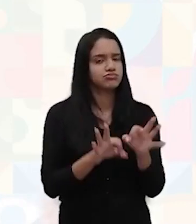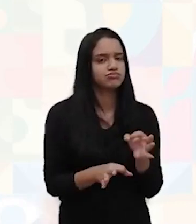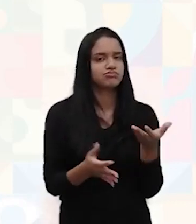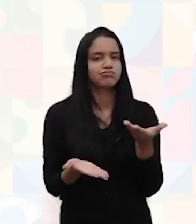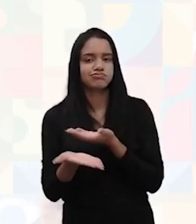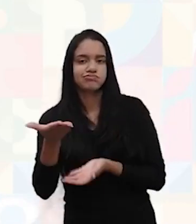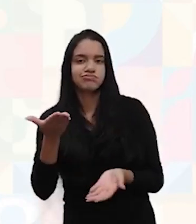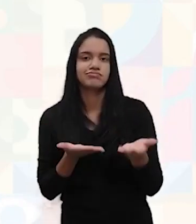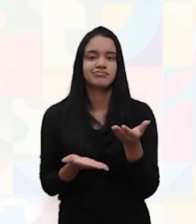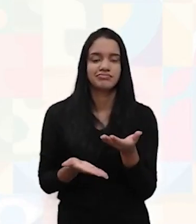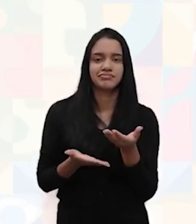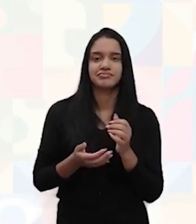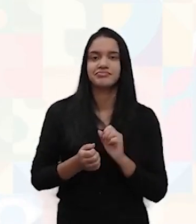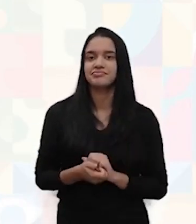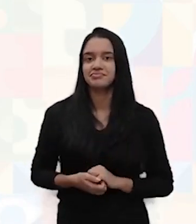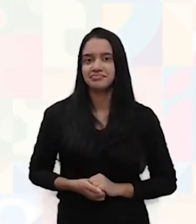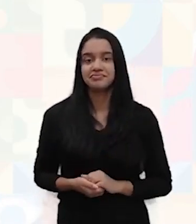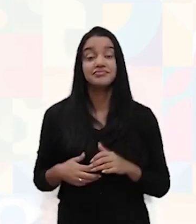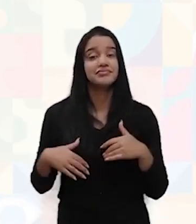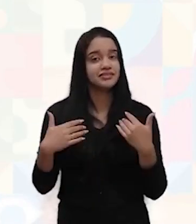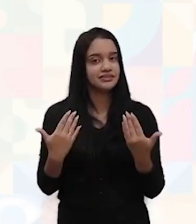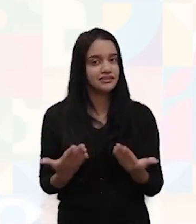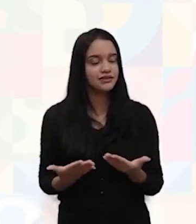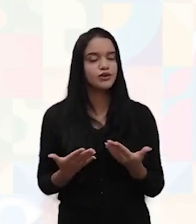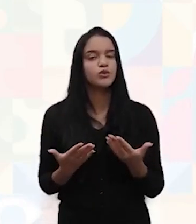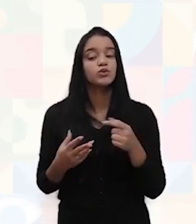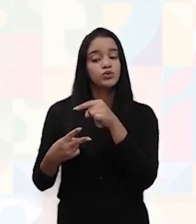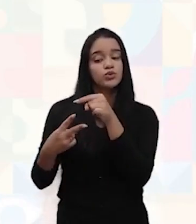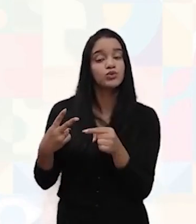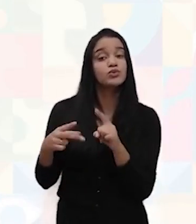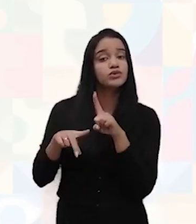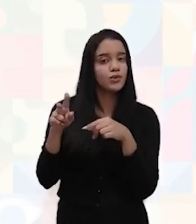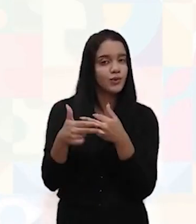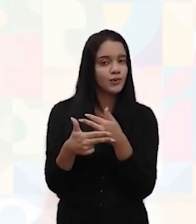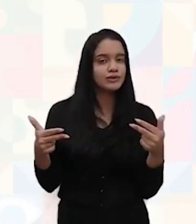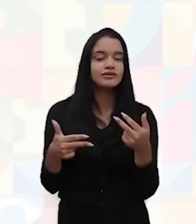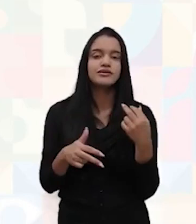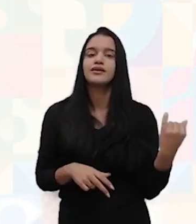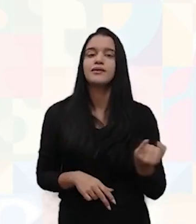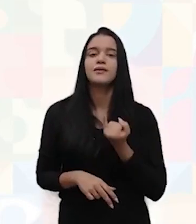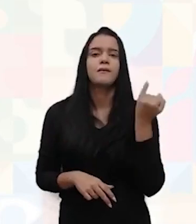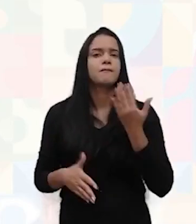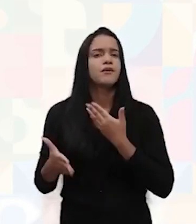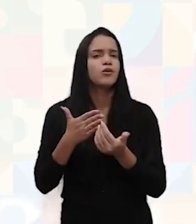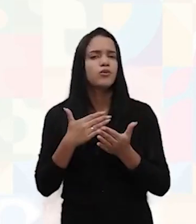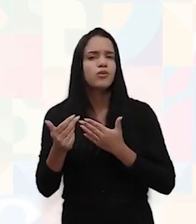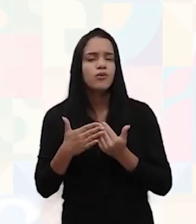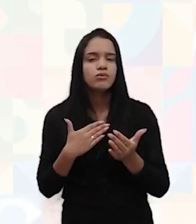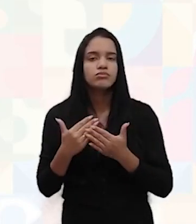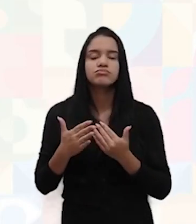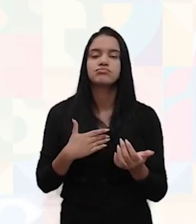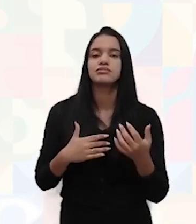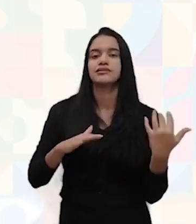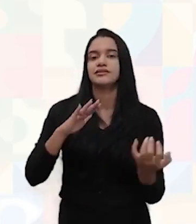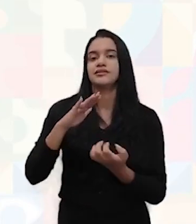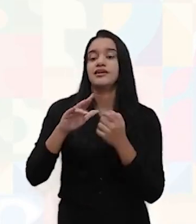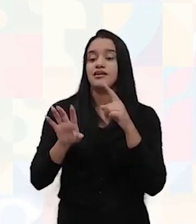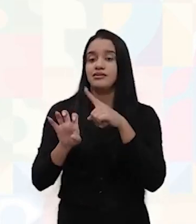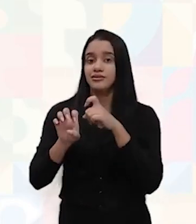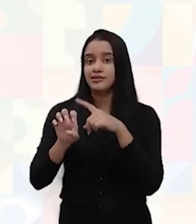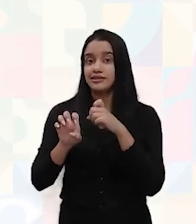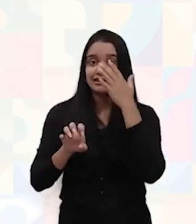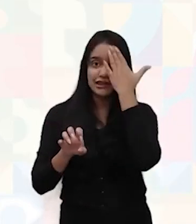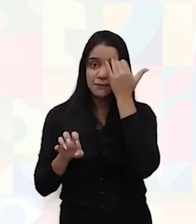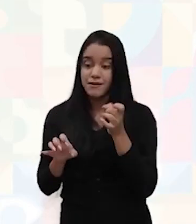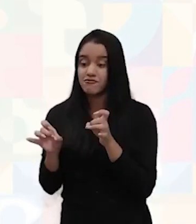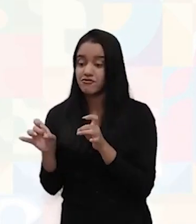sair na relação ganha-ganha. Então, duas coisas que são extremamente importantes para qualquer empreendedor. Primeiro de tudo, saber vender